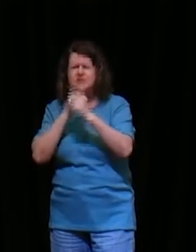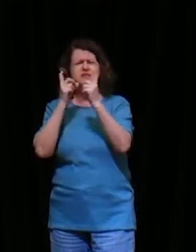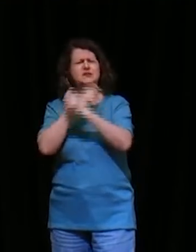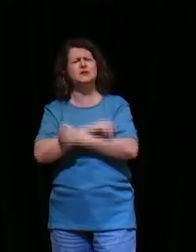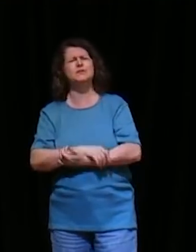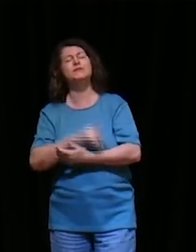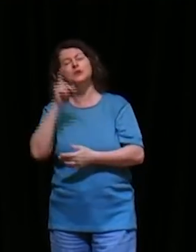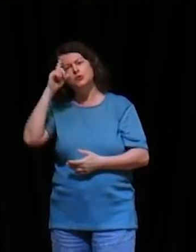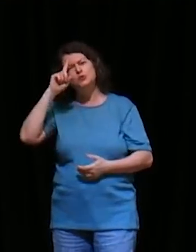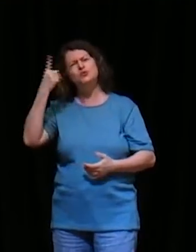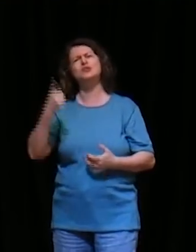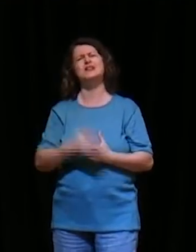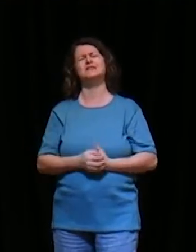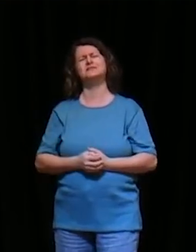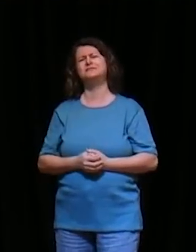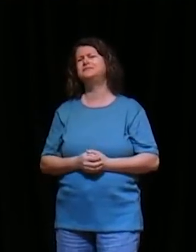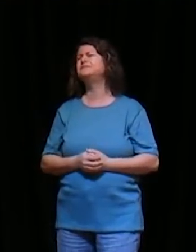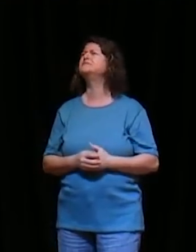dia, foi um dia assim, que eu estava,